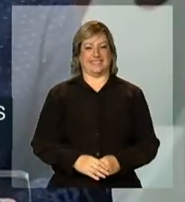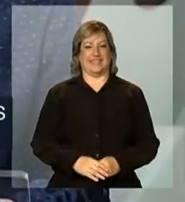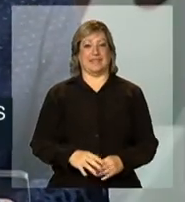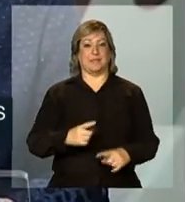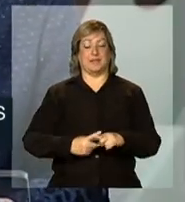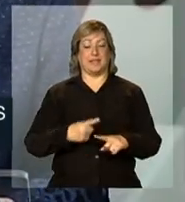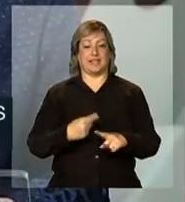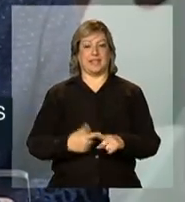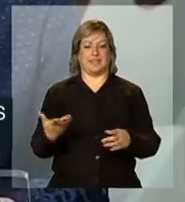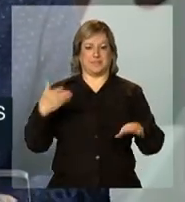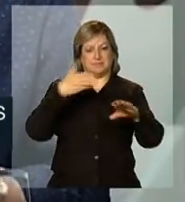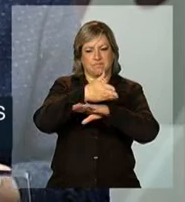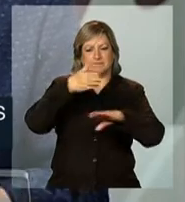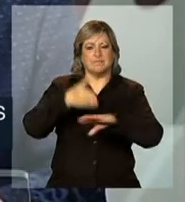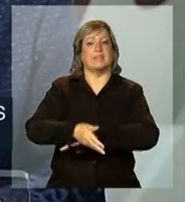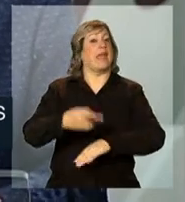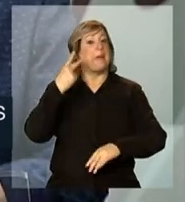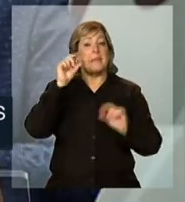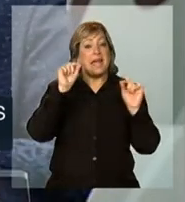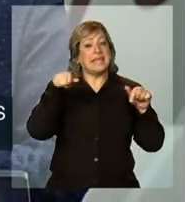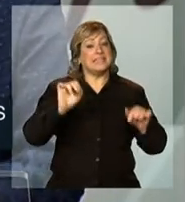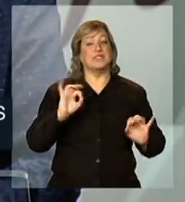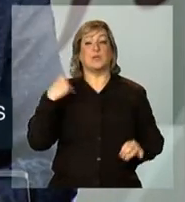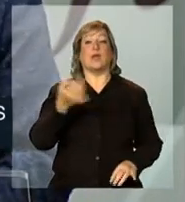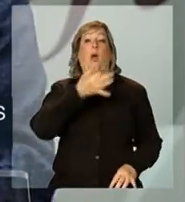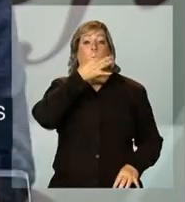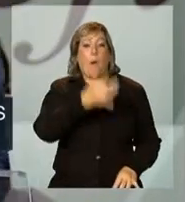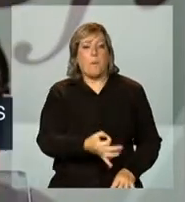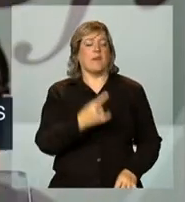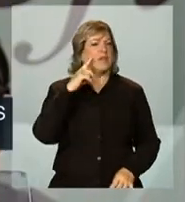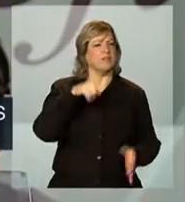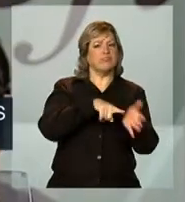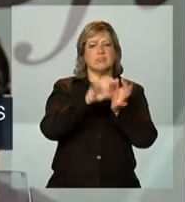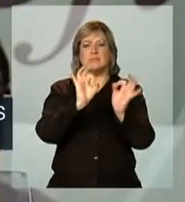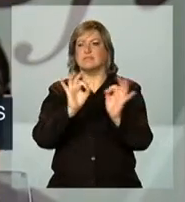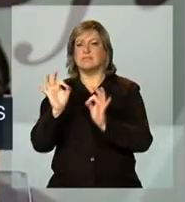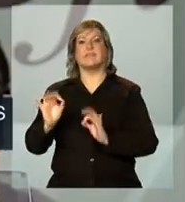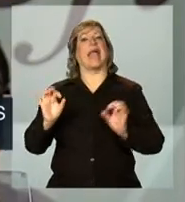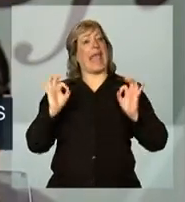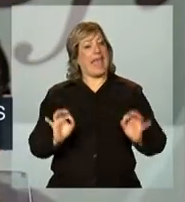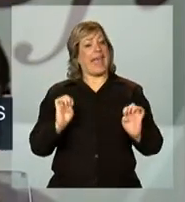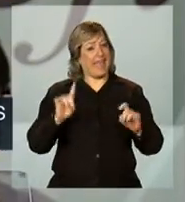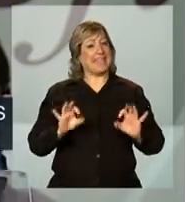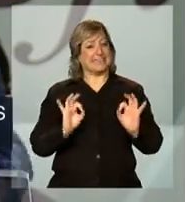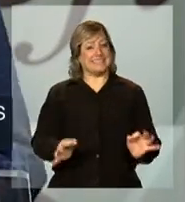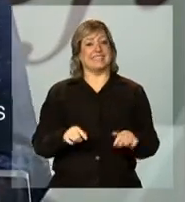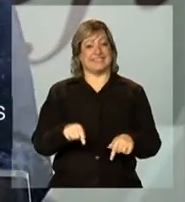participação popular é para isso, é para conferir se está tudo nos conformes.